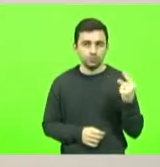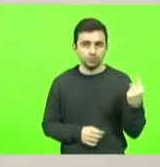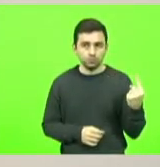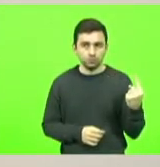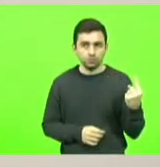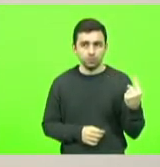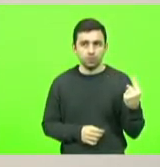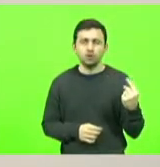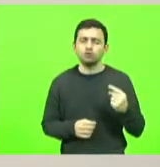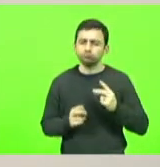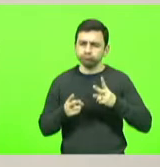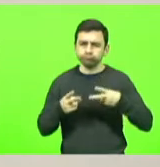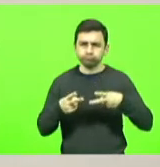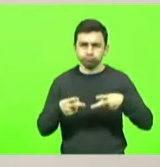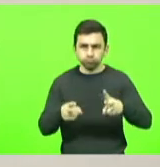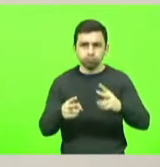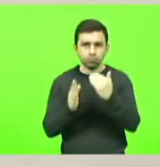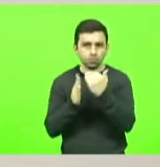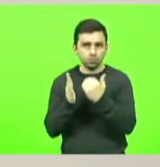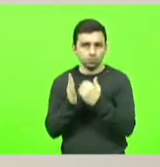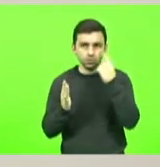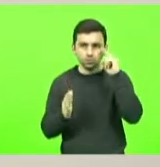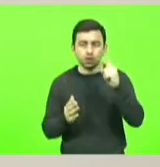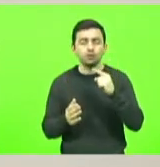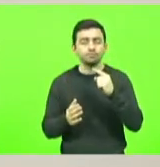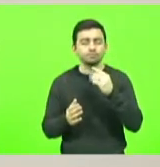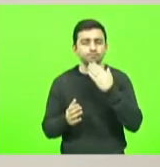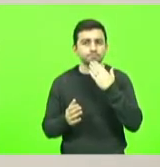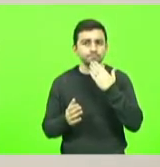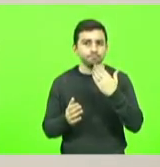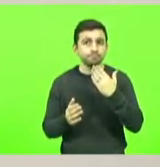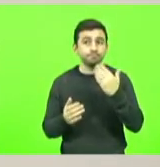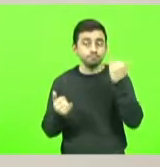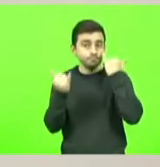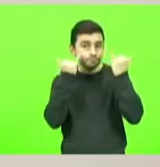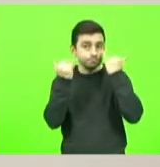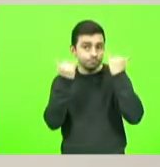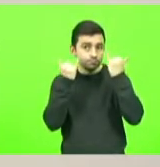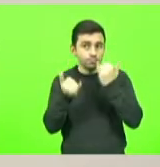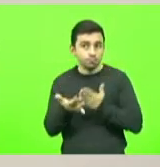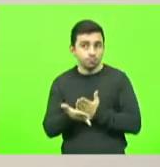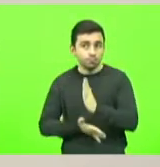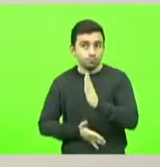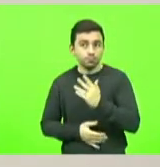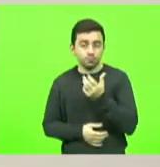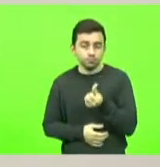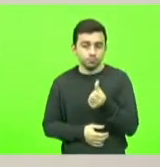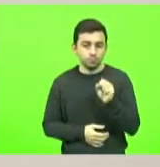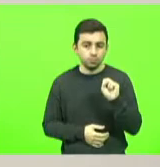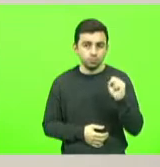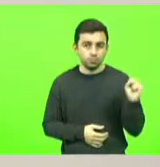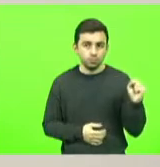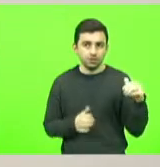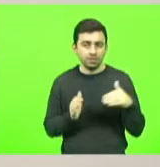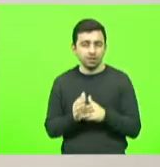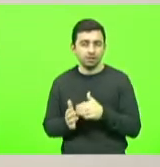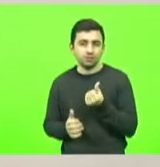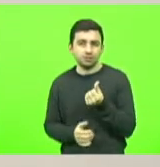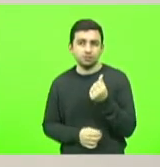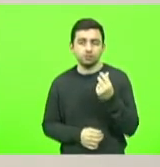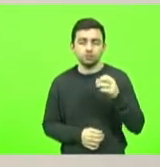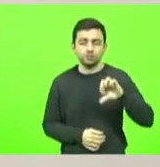continuidade à ordem do dia, foram aprovados os pedidos de informação nº 688 a 692,